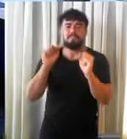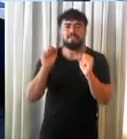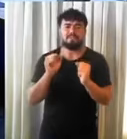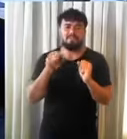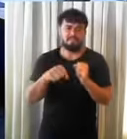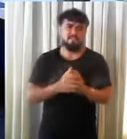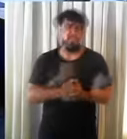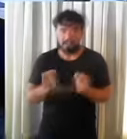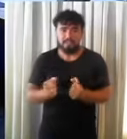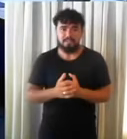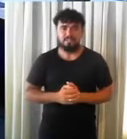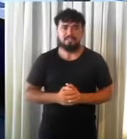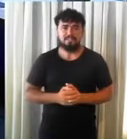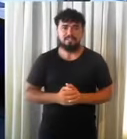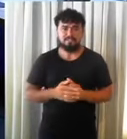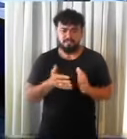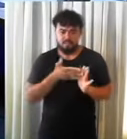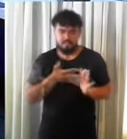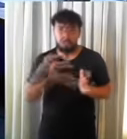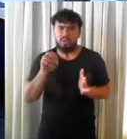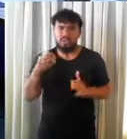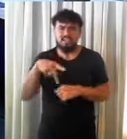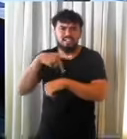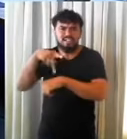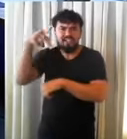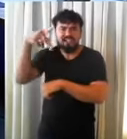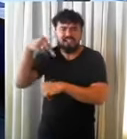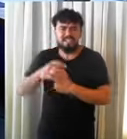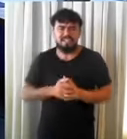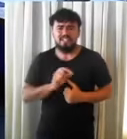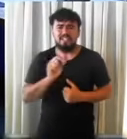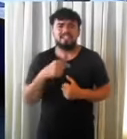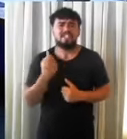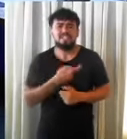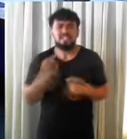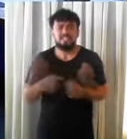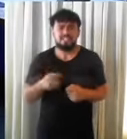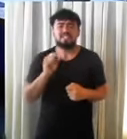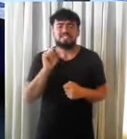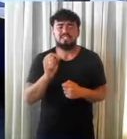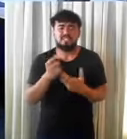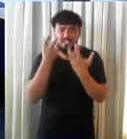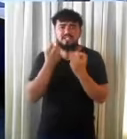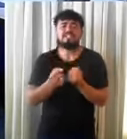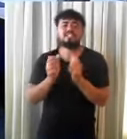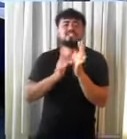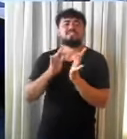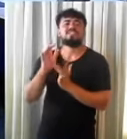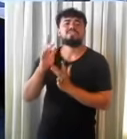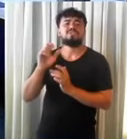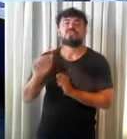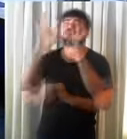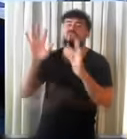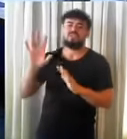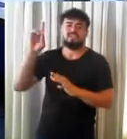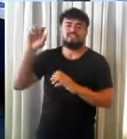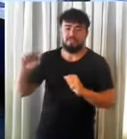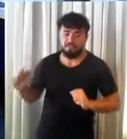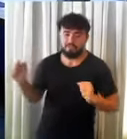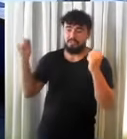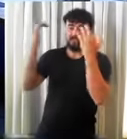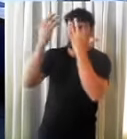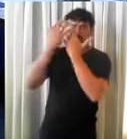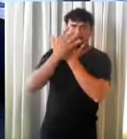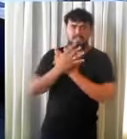Durante esse tempo de quarentena, nós precisamos permitir que o Filho de Deus seja glorificado em nós Nós